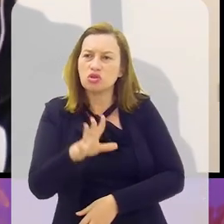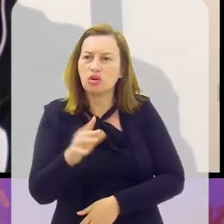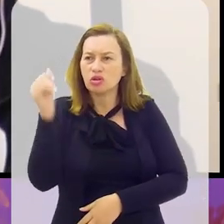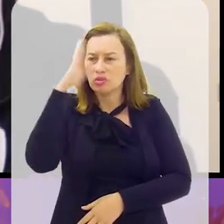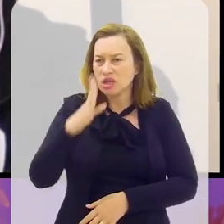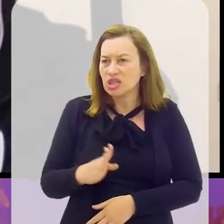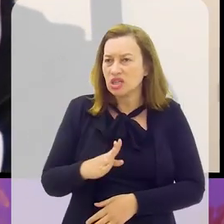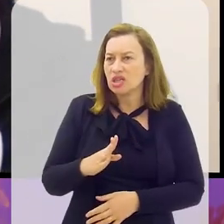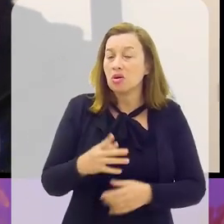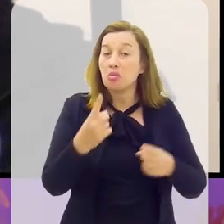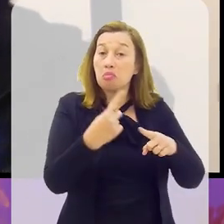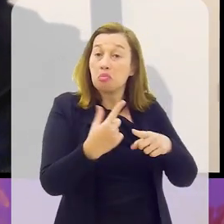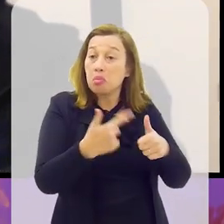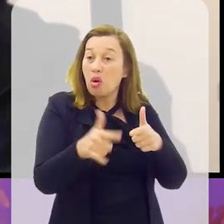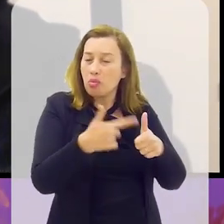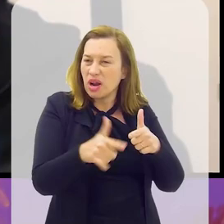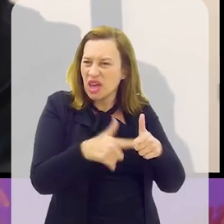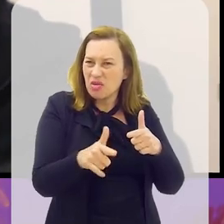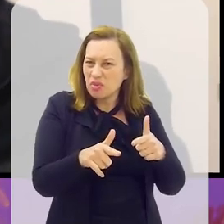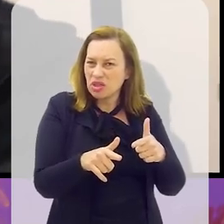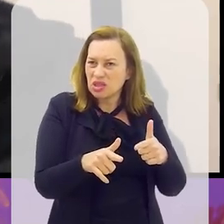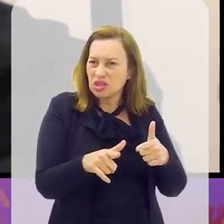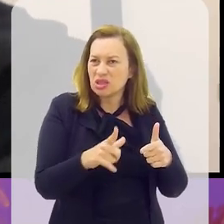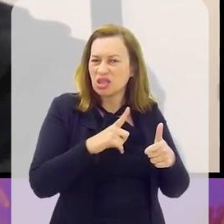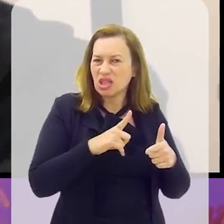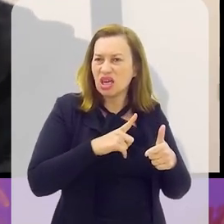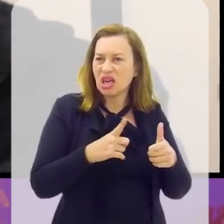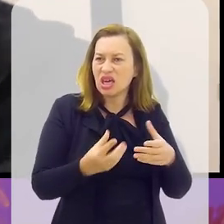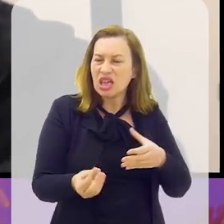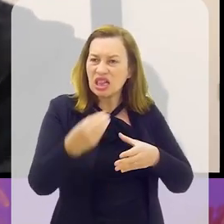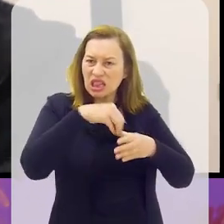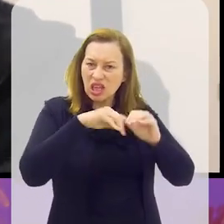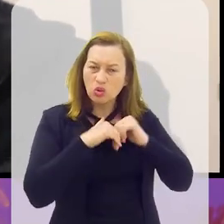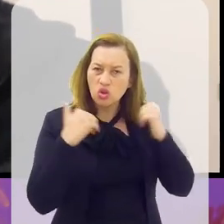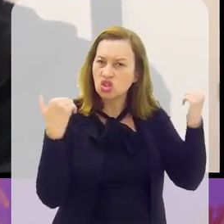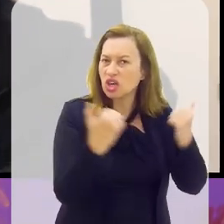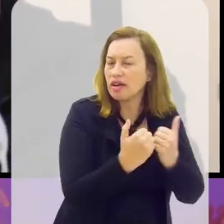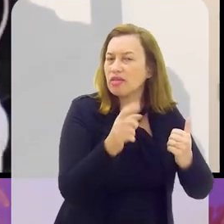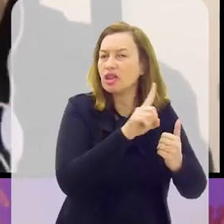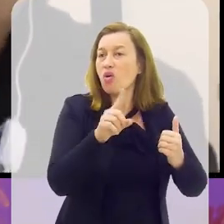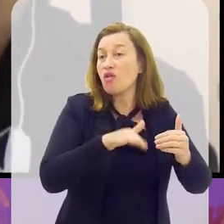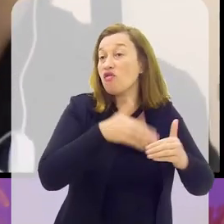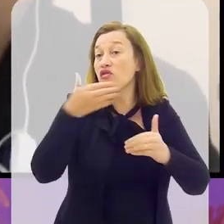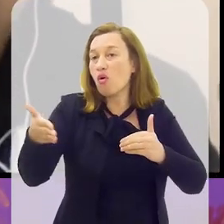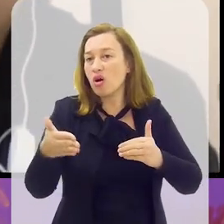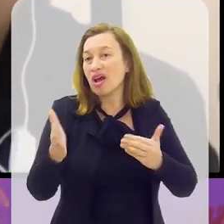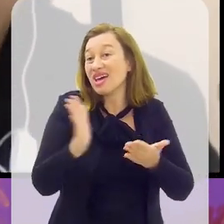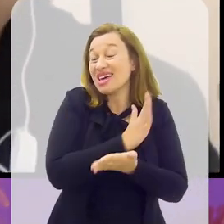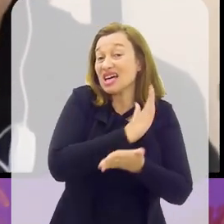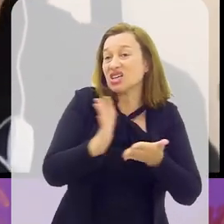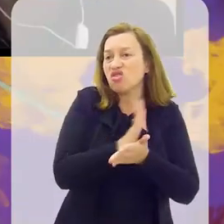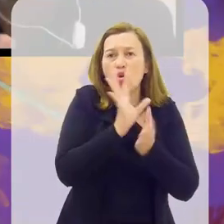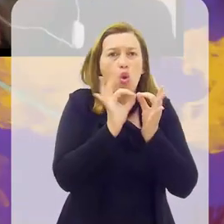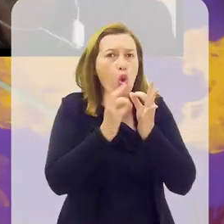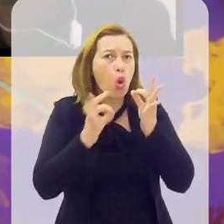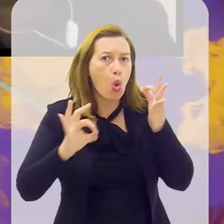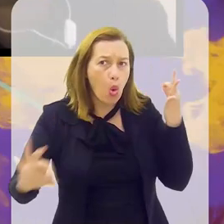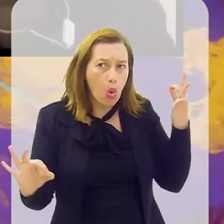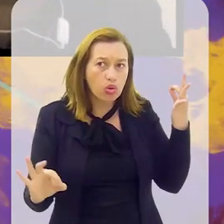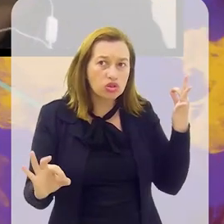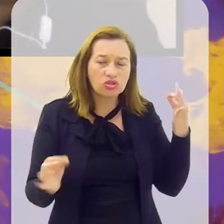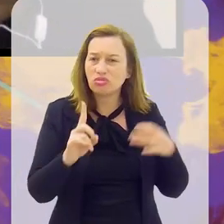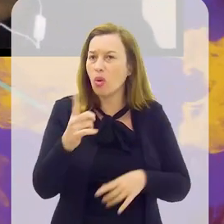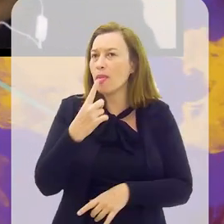grandes embates, os grandes enfrentamentos não se dá dentro do estádio, se dá fora dos estádios, né? E às vezes até